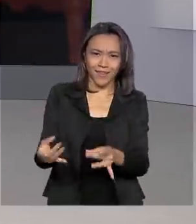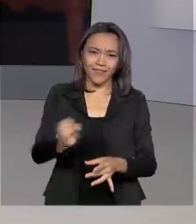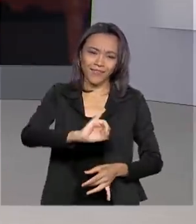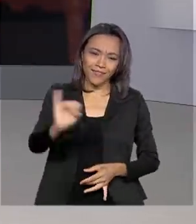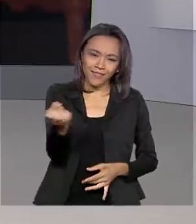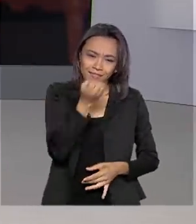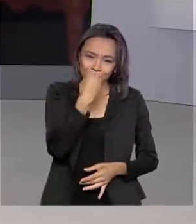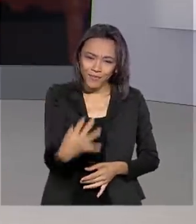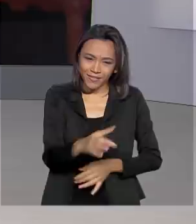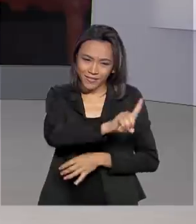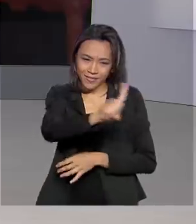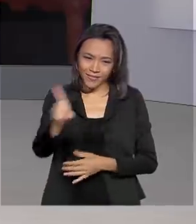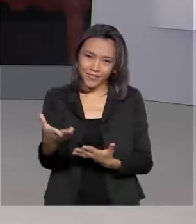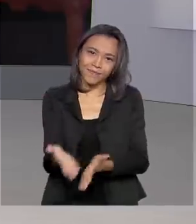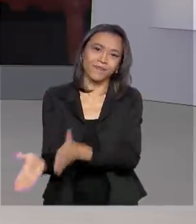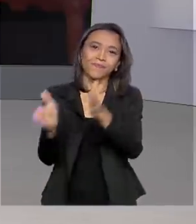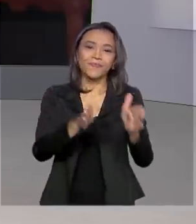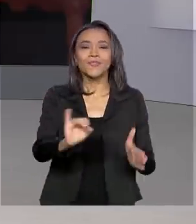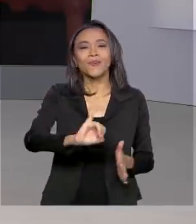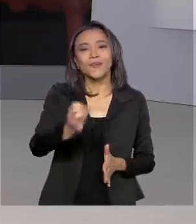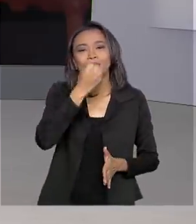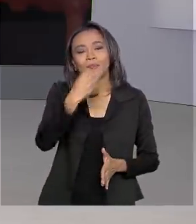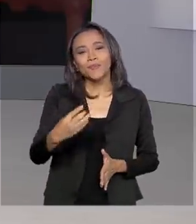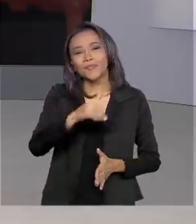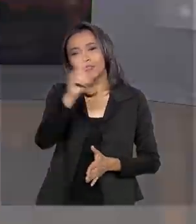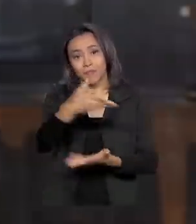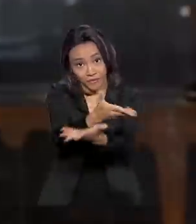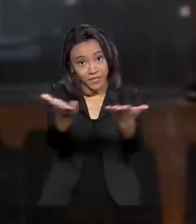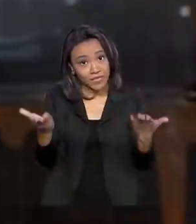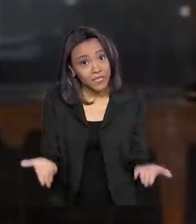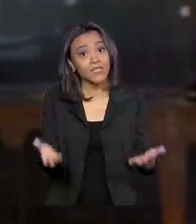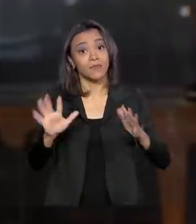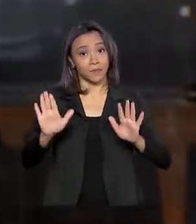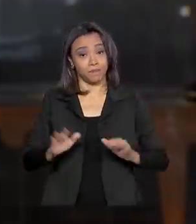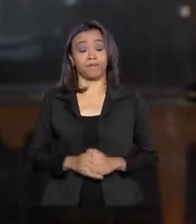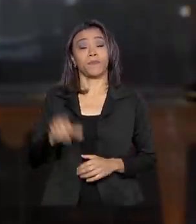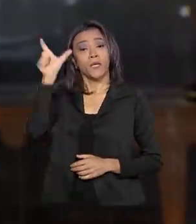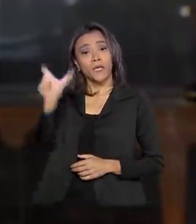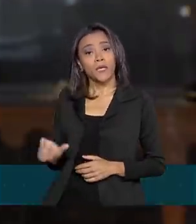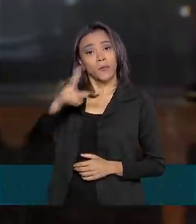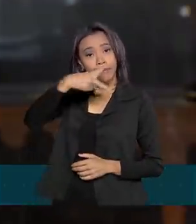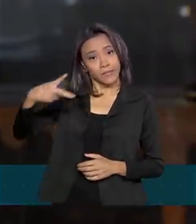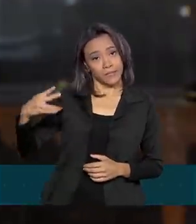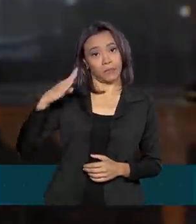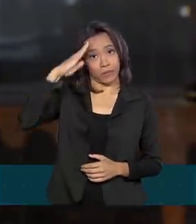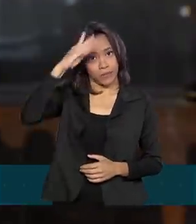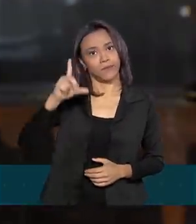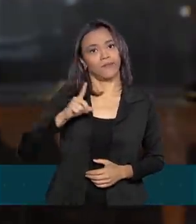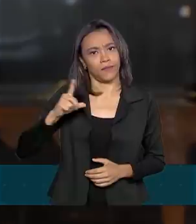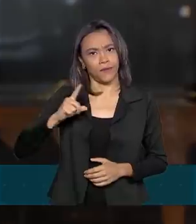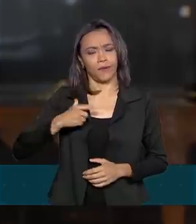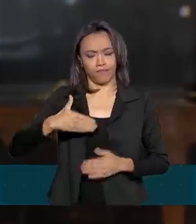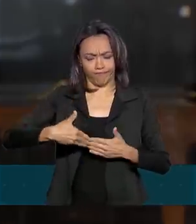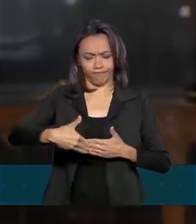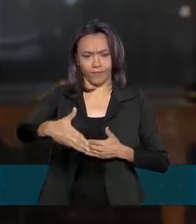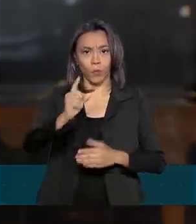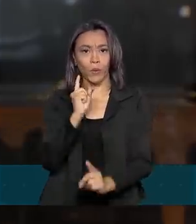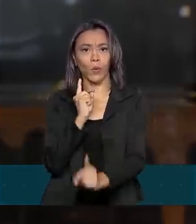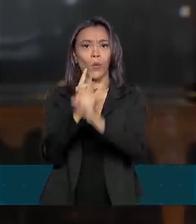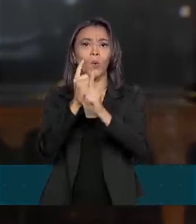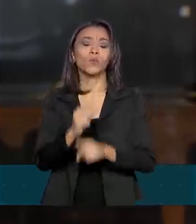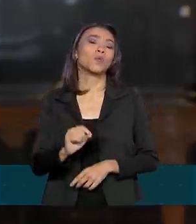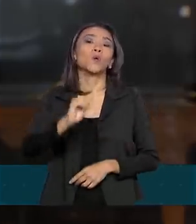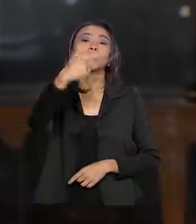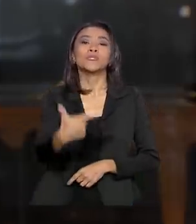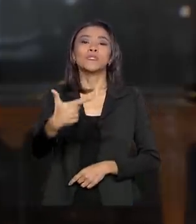Selma, bom dia. Oi, Renata. Bom dia para você, para todo mundo. Olha, o presidente Jair Bolsonaro tem encontro agora com o vice-presidente